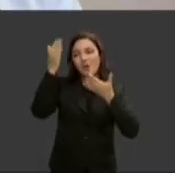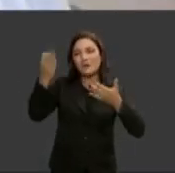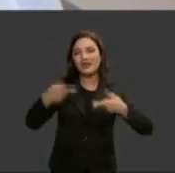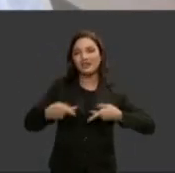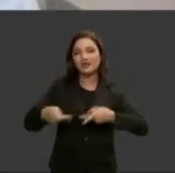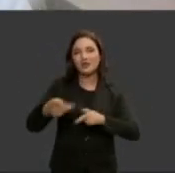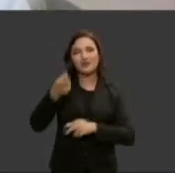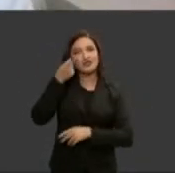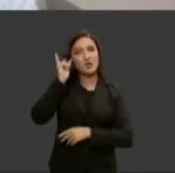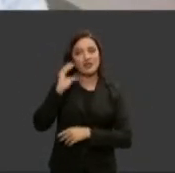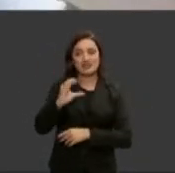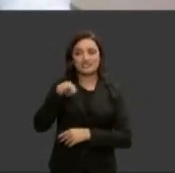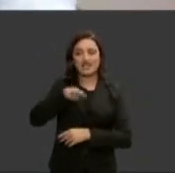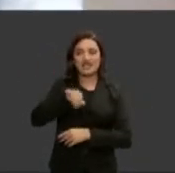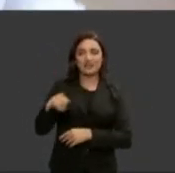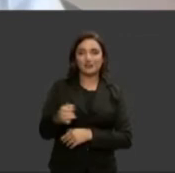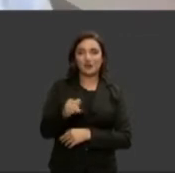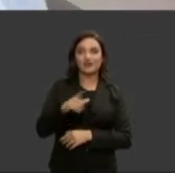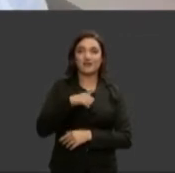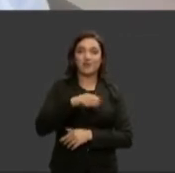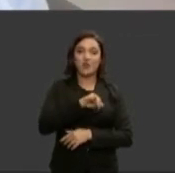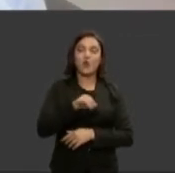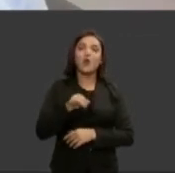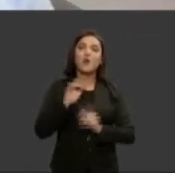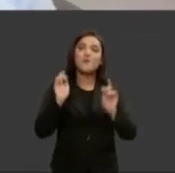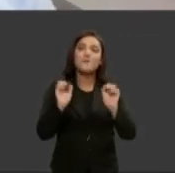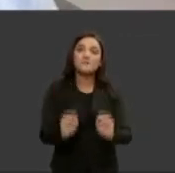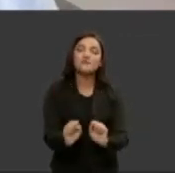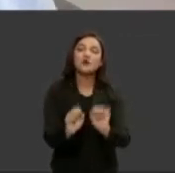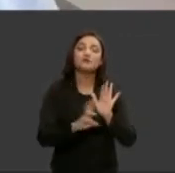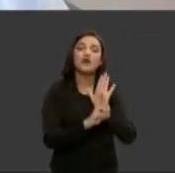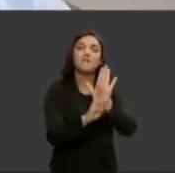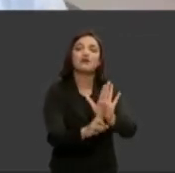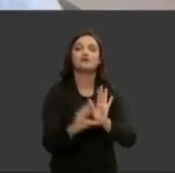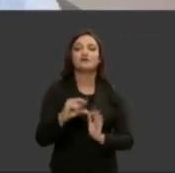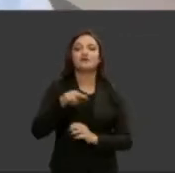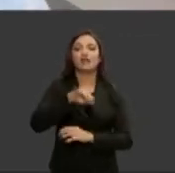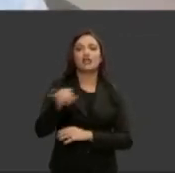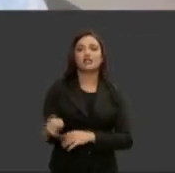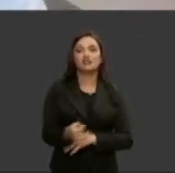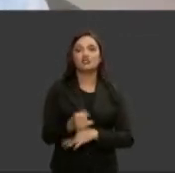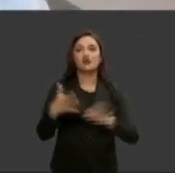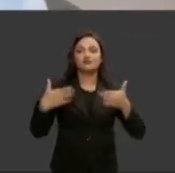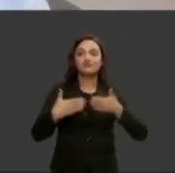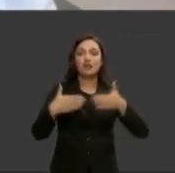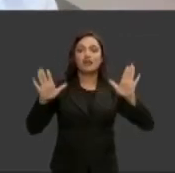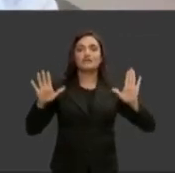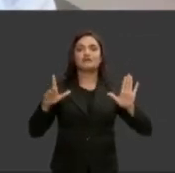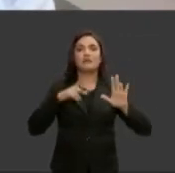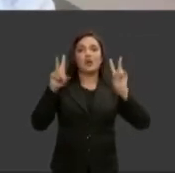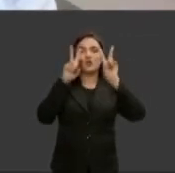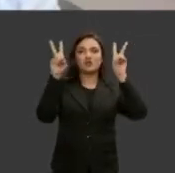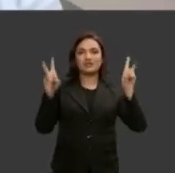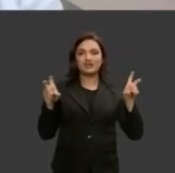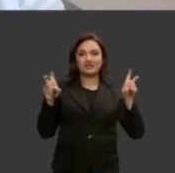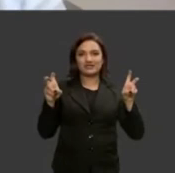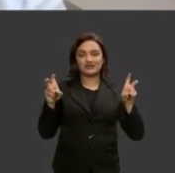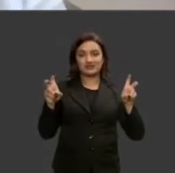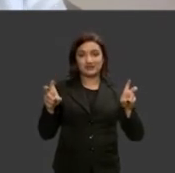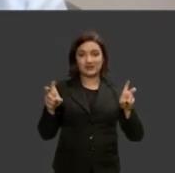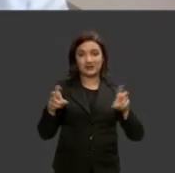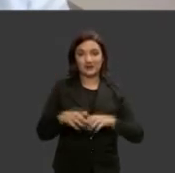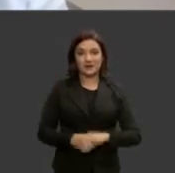ontem o CNJ tive a oportunidade de representar o CNJ no evento de lançamento do painel este que a ministra